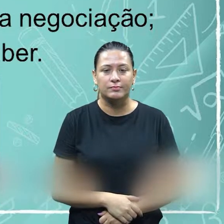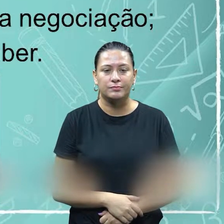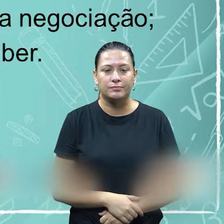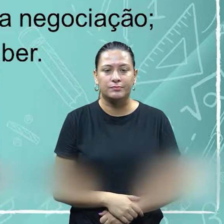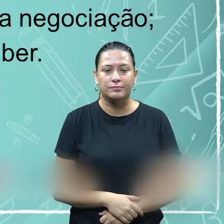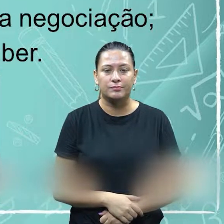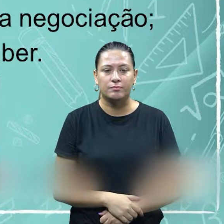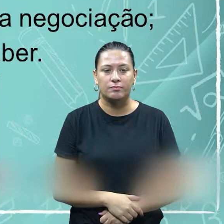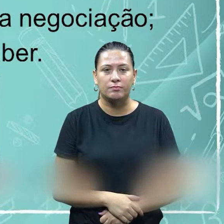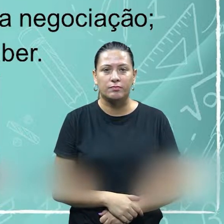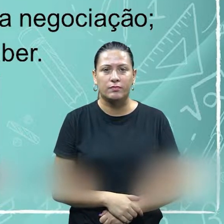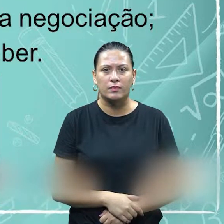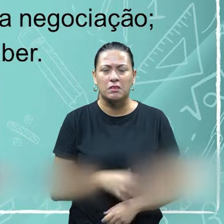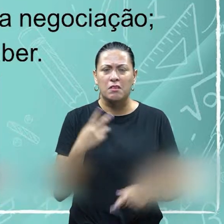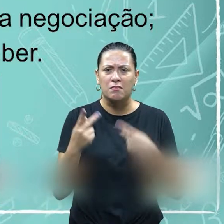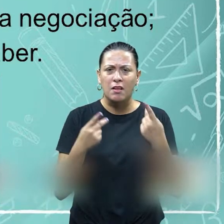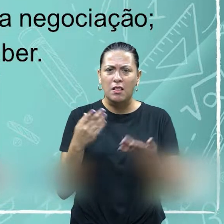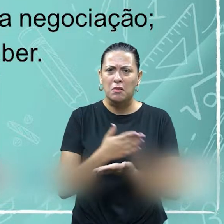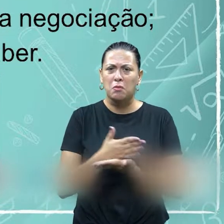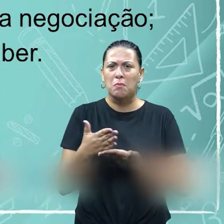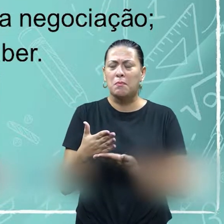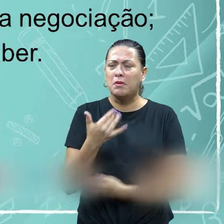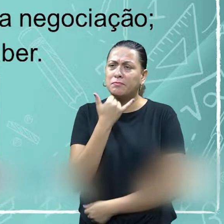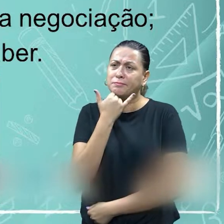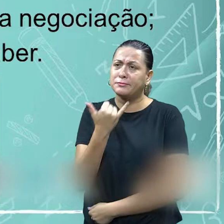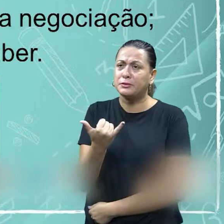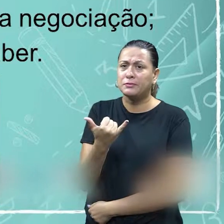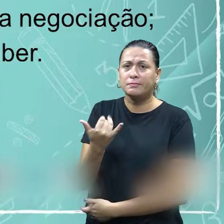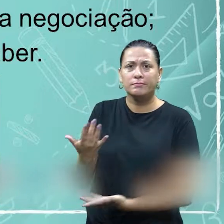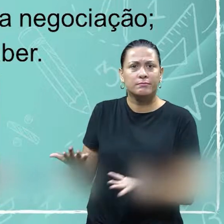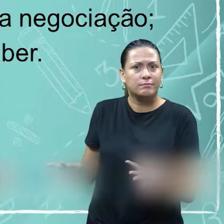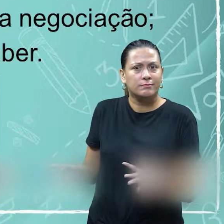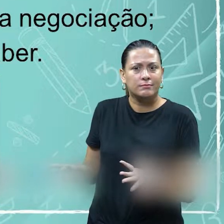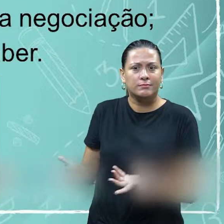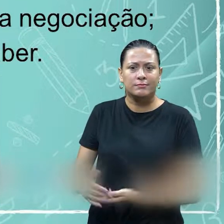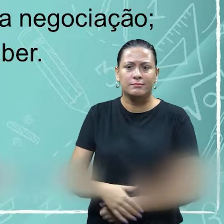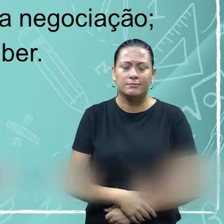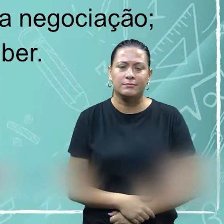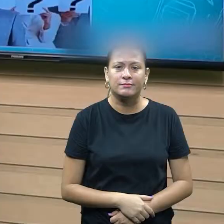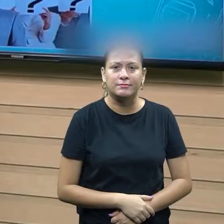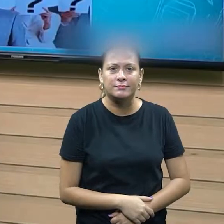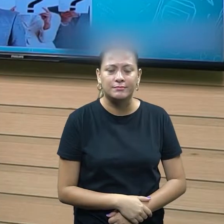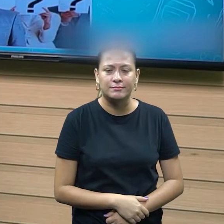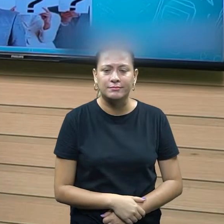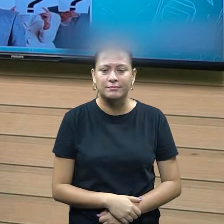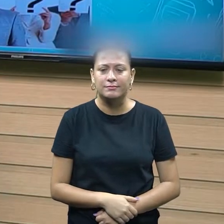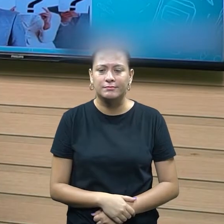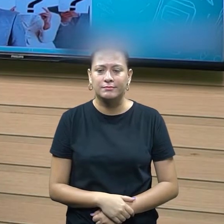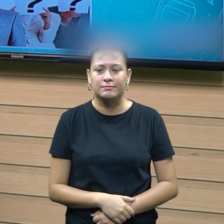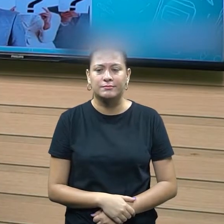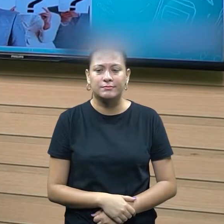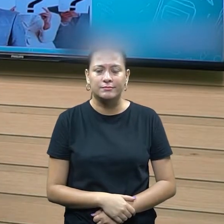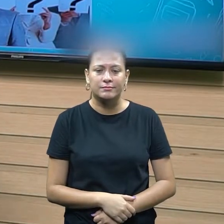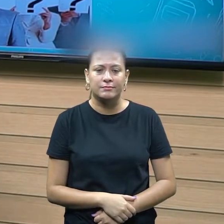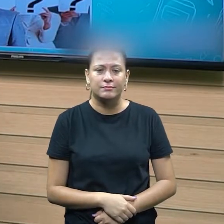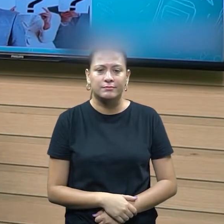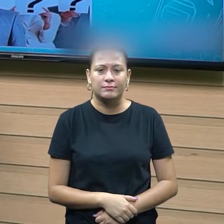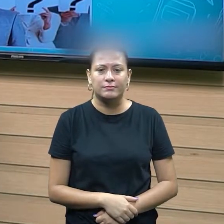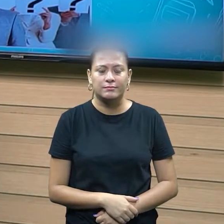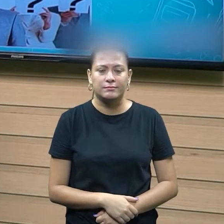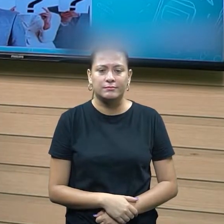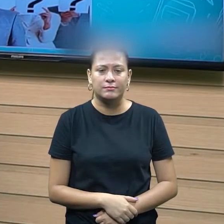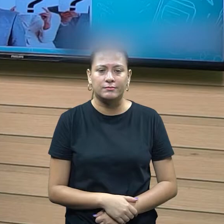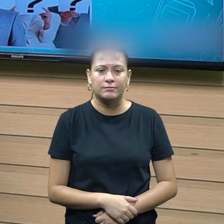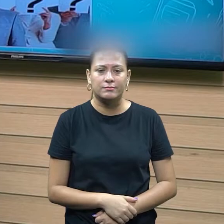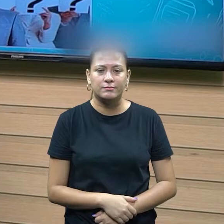que ela deixou nessa situação eu já inicio a fala se desculpando por não saber. Então, por isso que precisamos